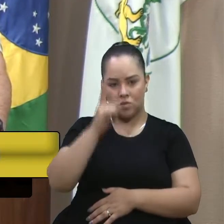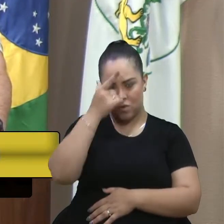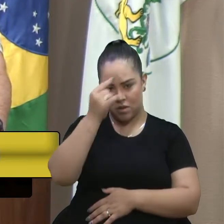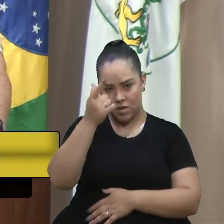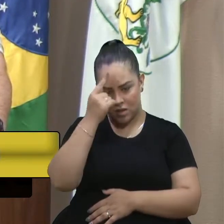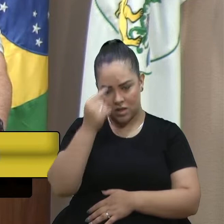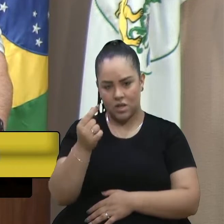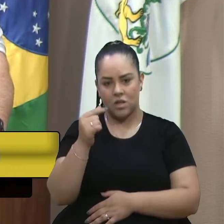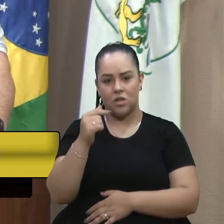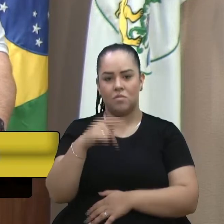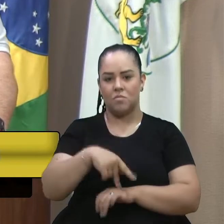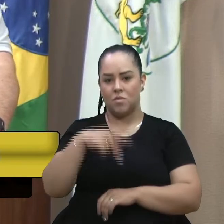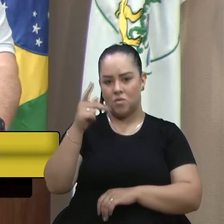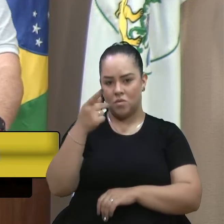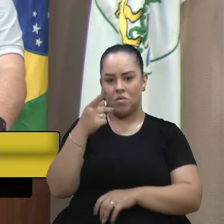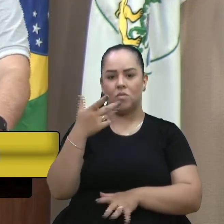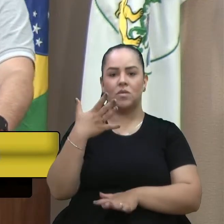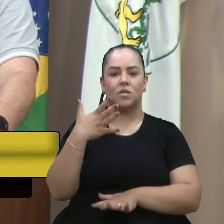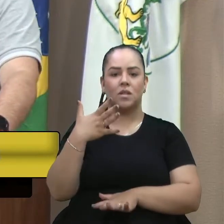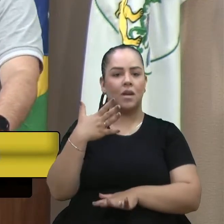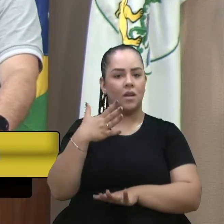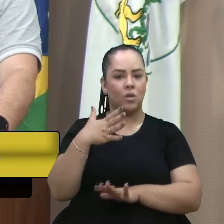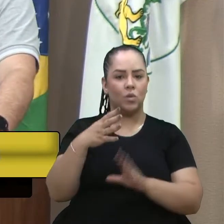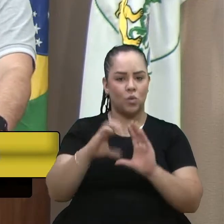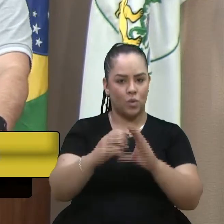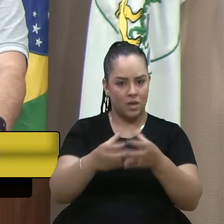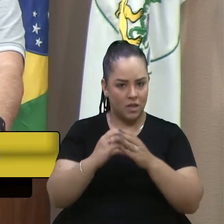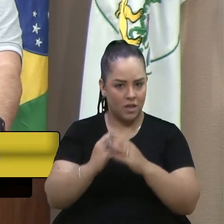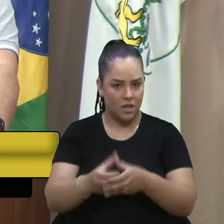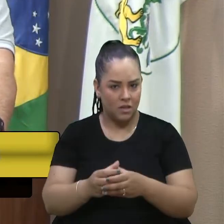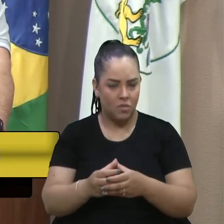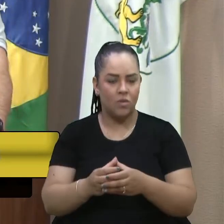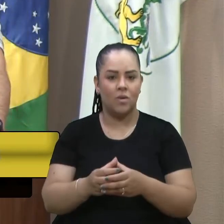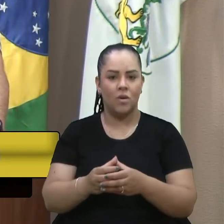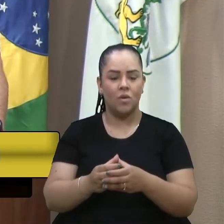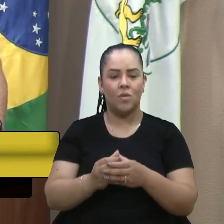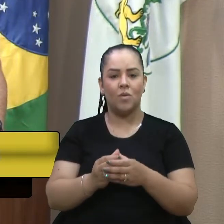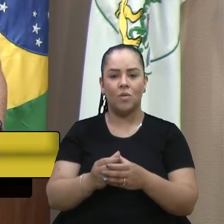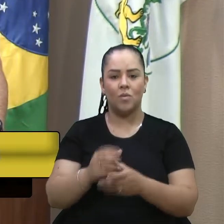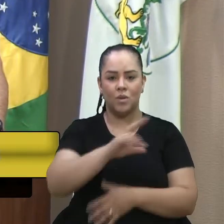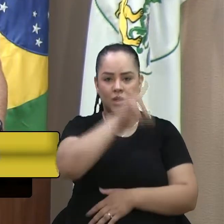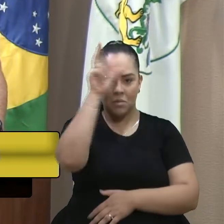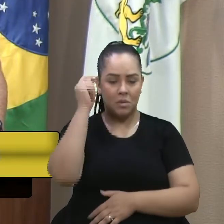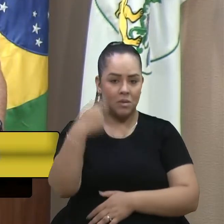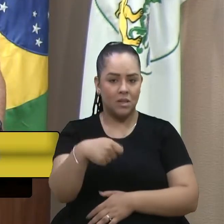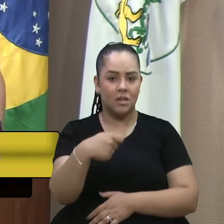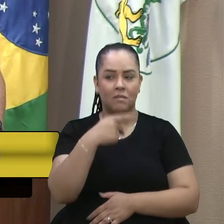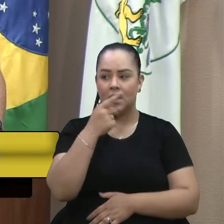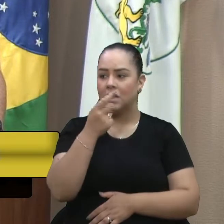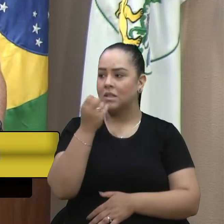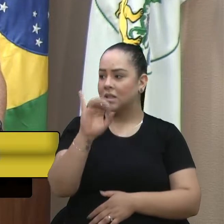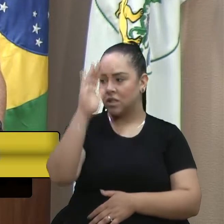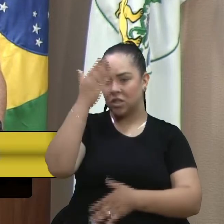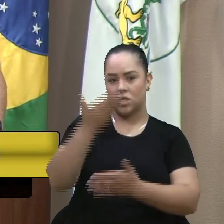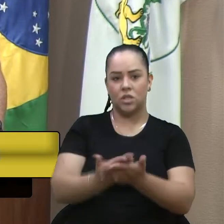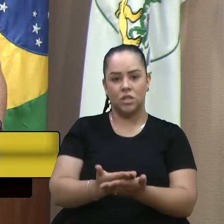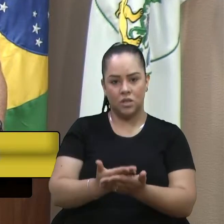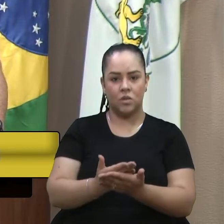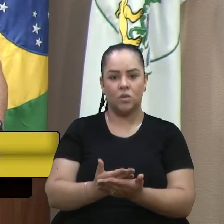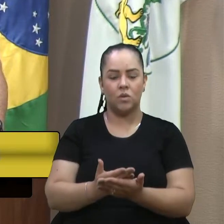importante é extremamente importante o município tem que dizer se realmente acredita no turismo como fomentador